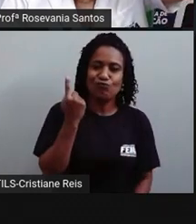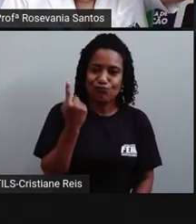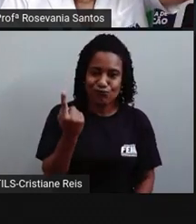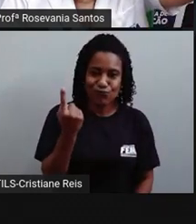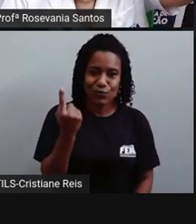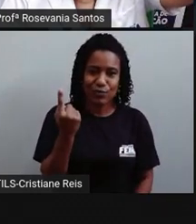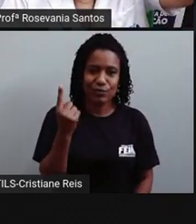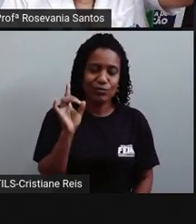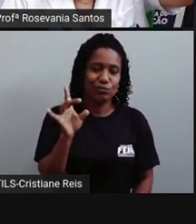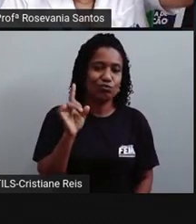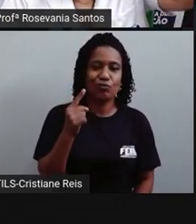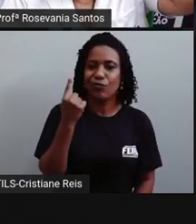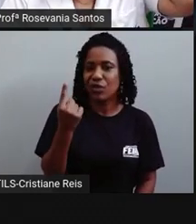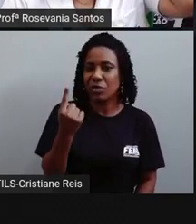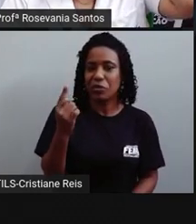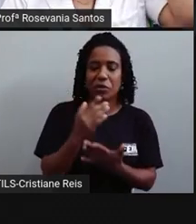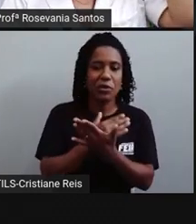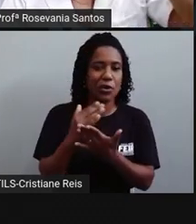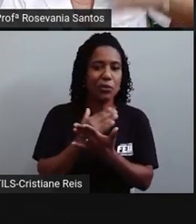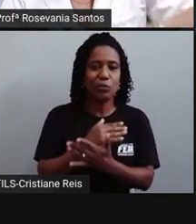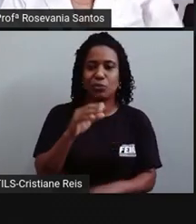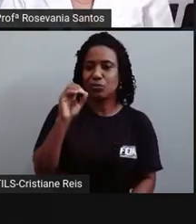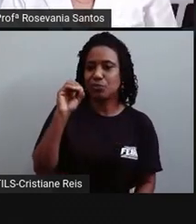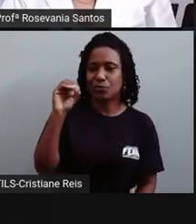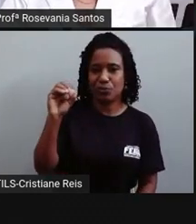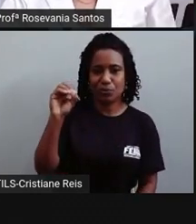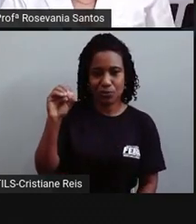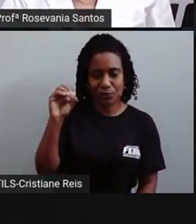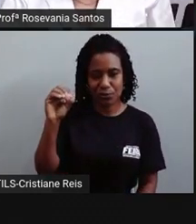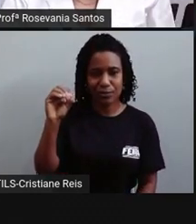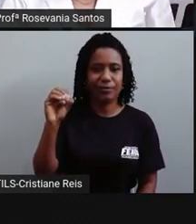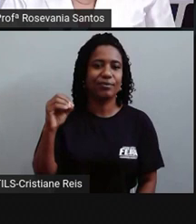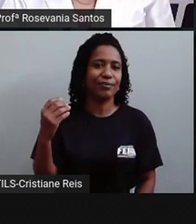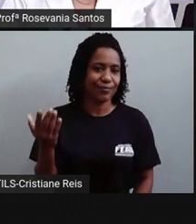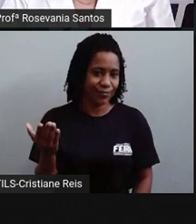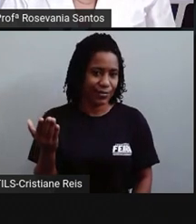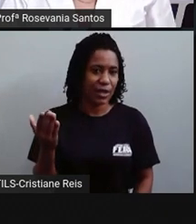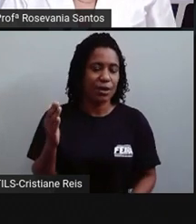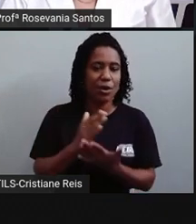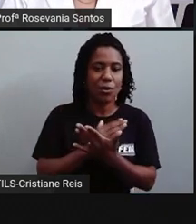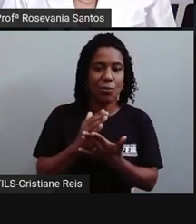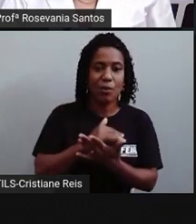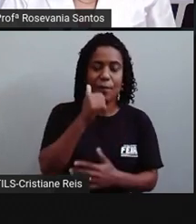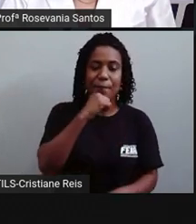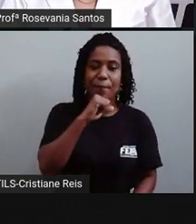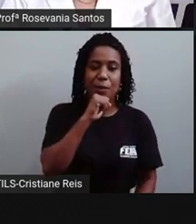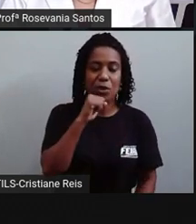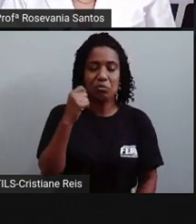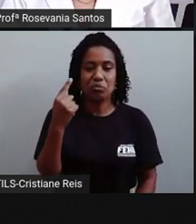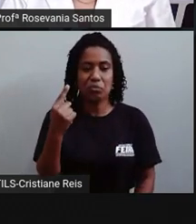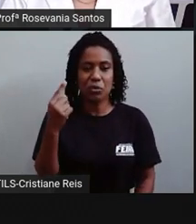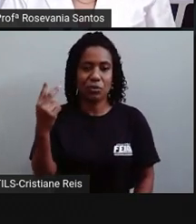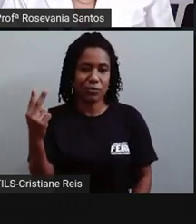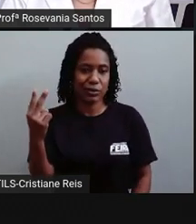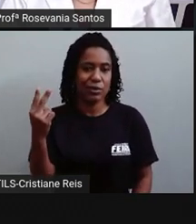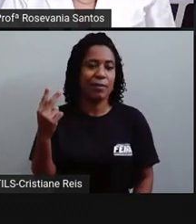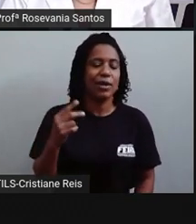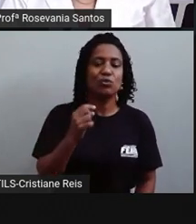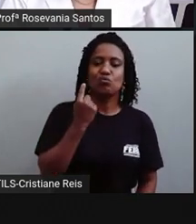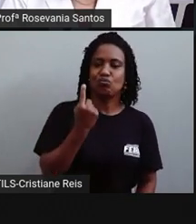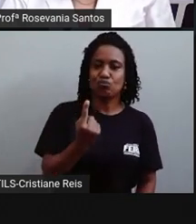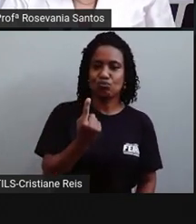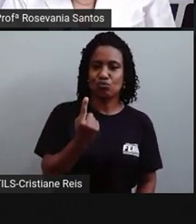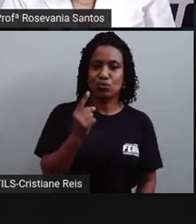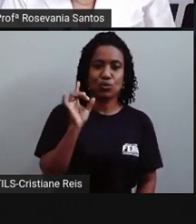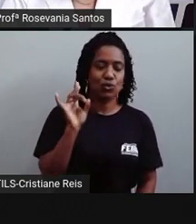um filho, gente que não tem um filho nenhum, claro que tem mais que tem mais do que um filho, mas a média, de modo geral, é ter apenas um